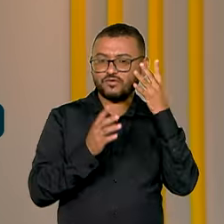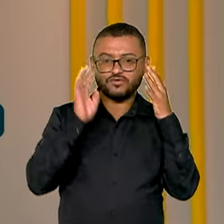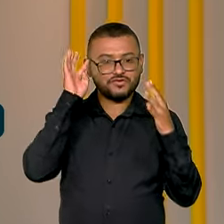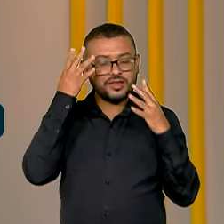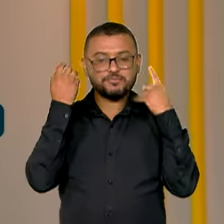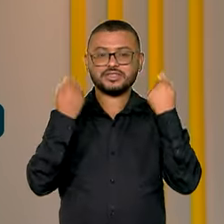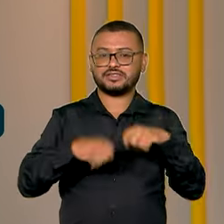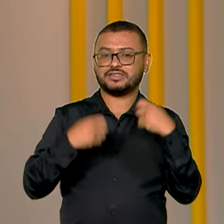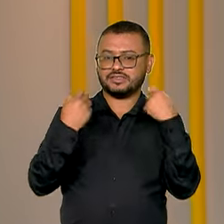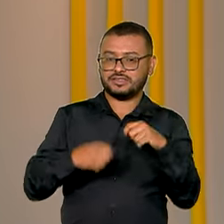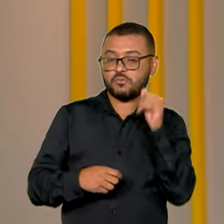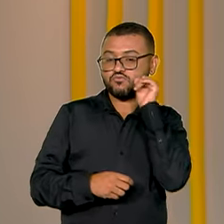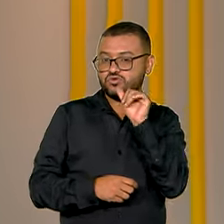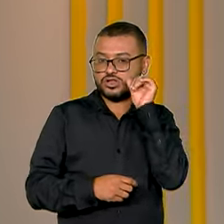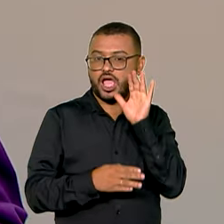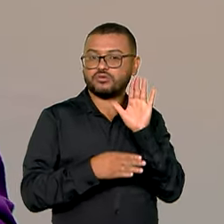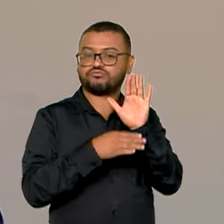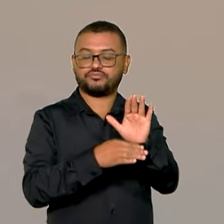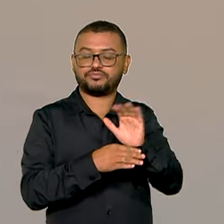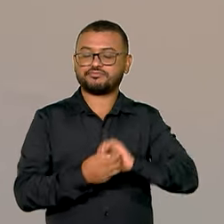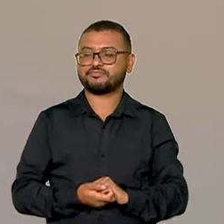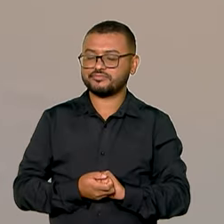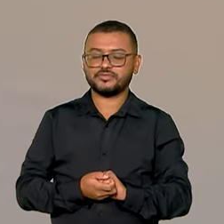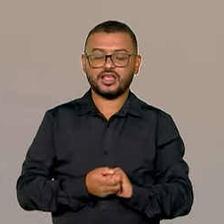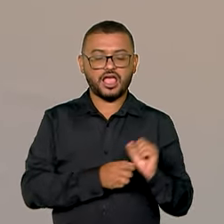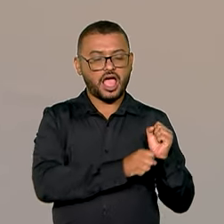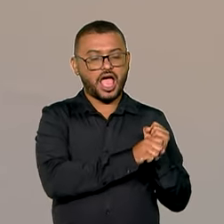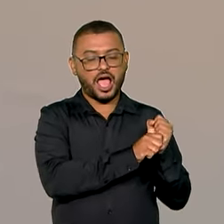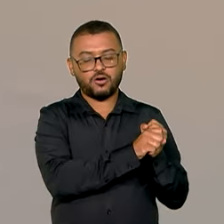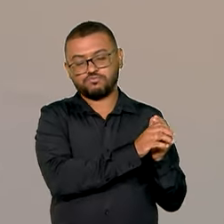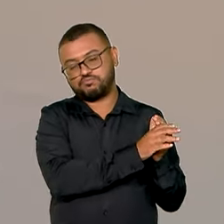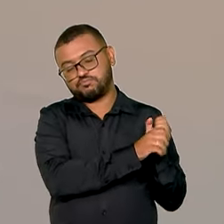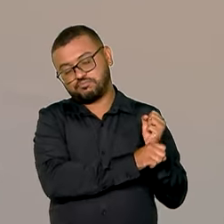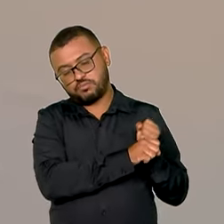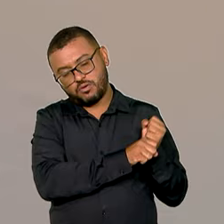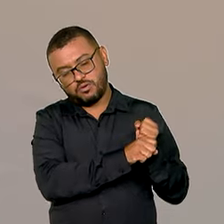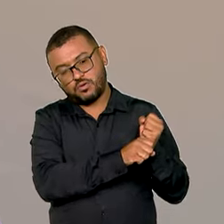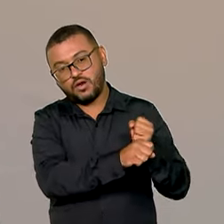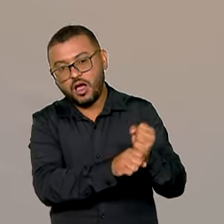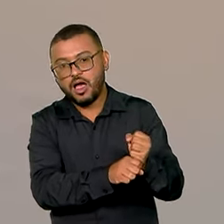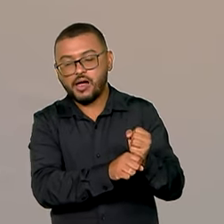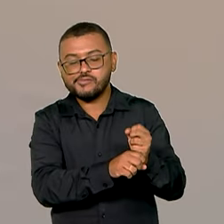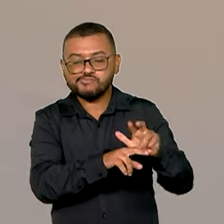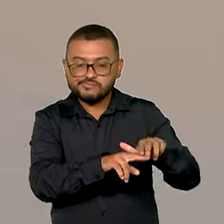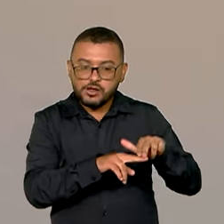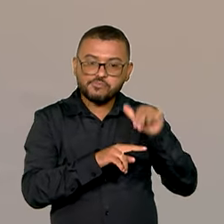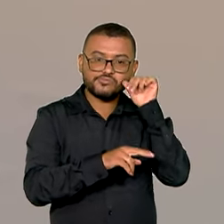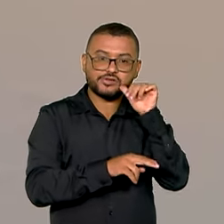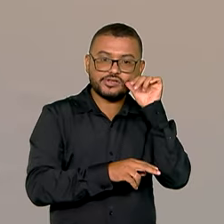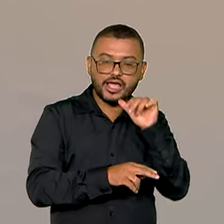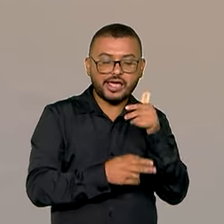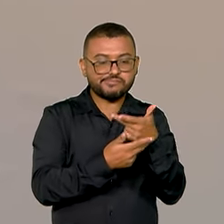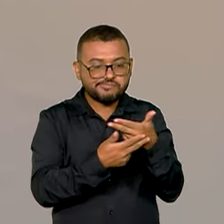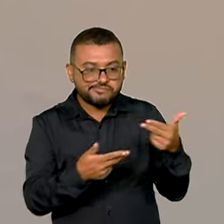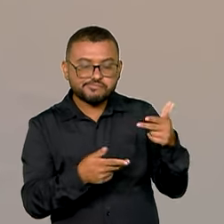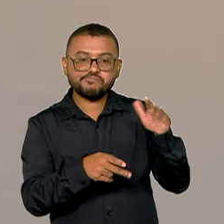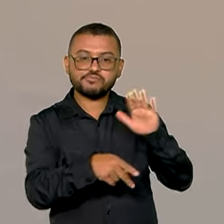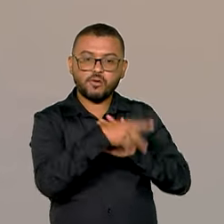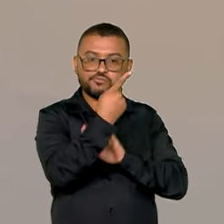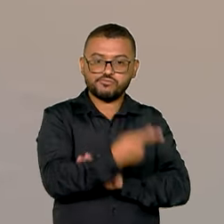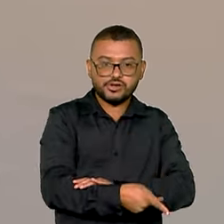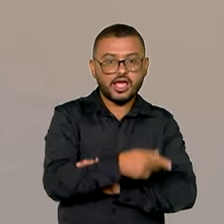necessidades femininas. Ao longo dos anos, a causa das mulheres tem ganhado cada vez mais